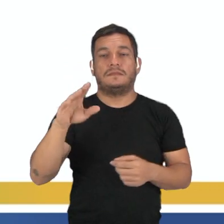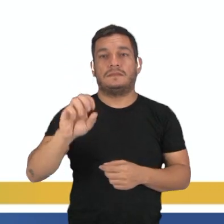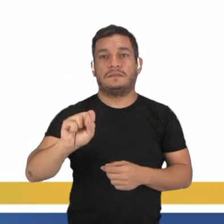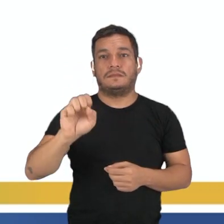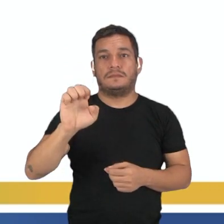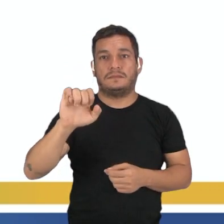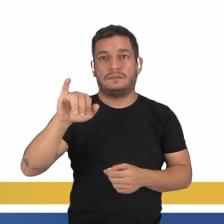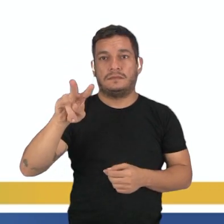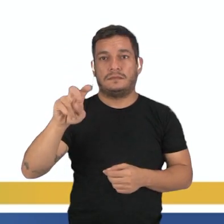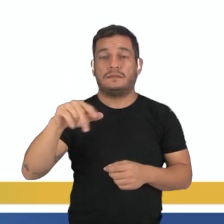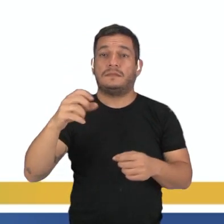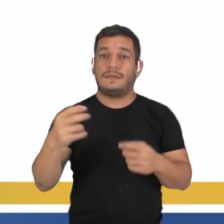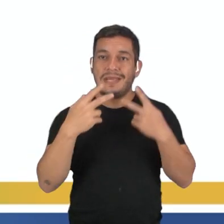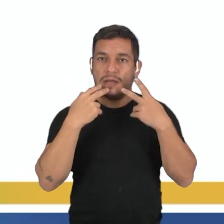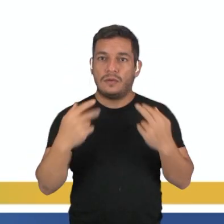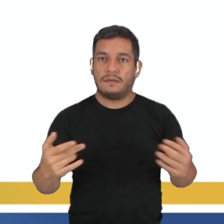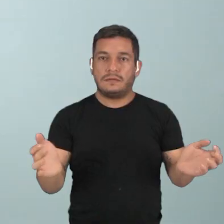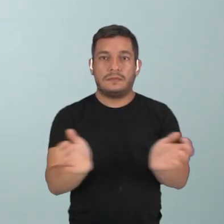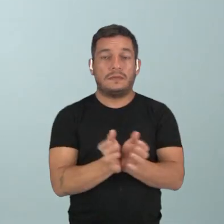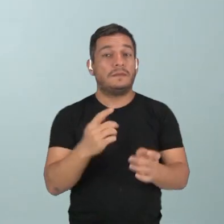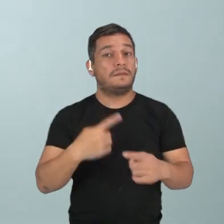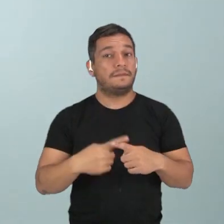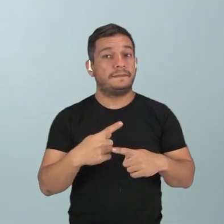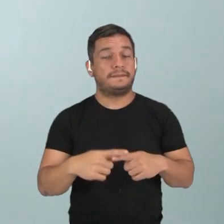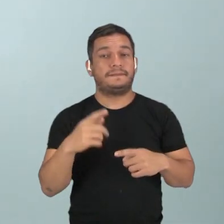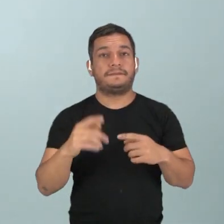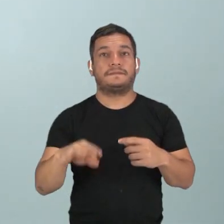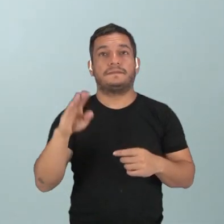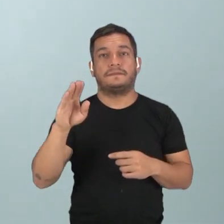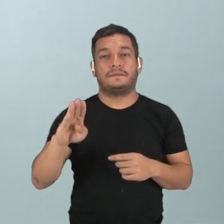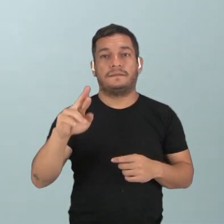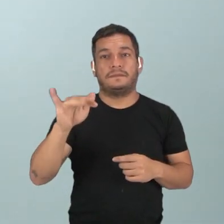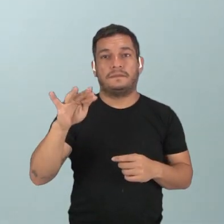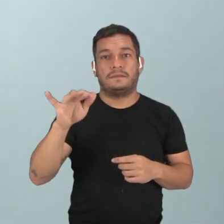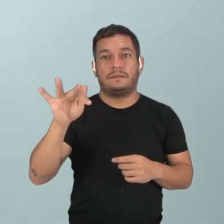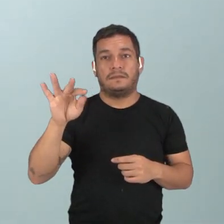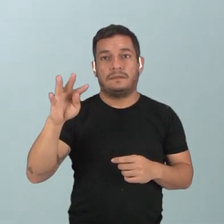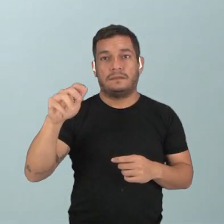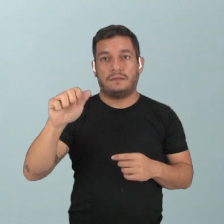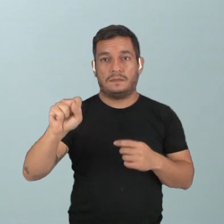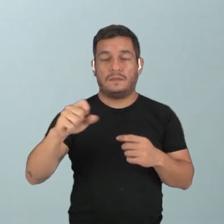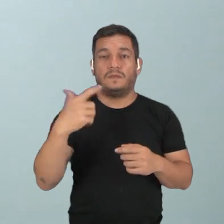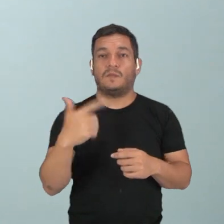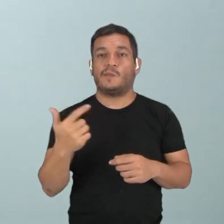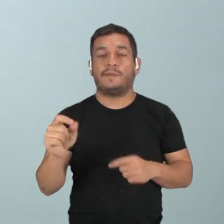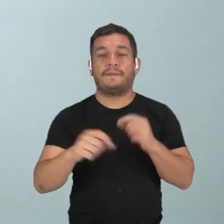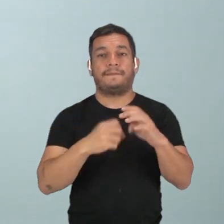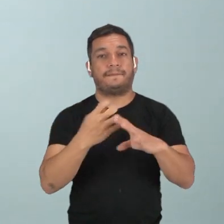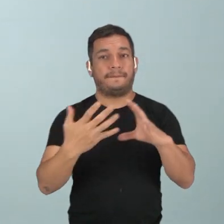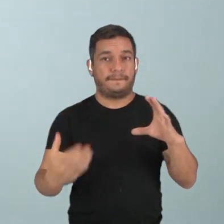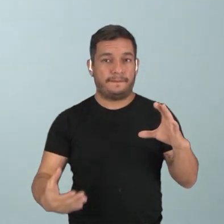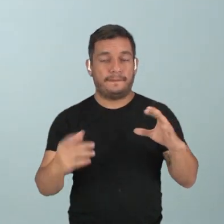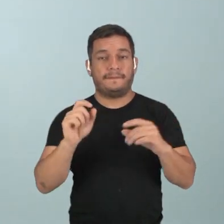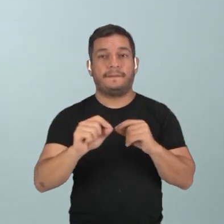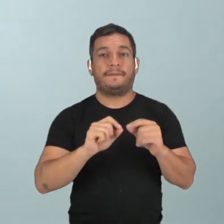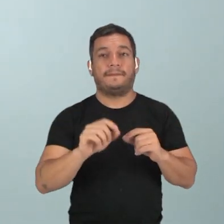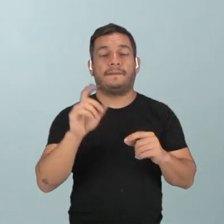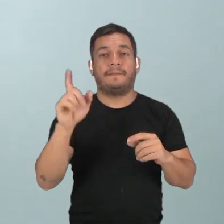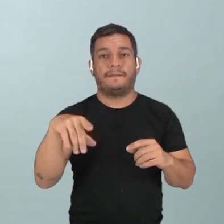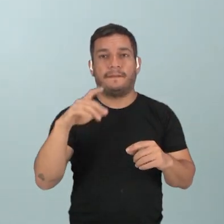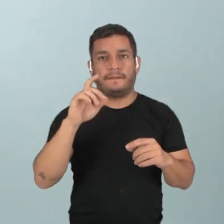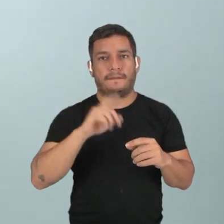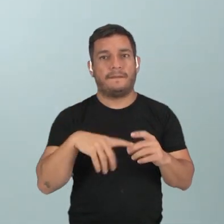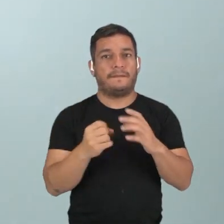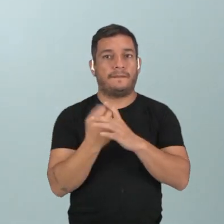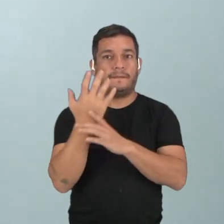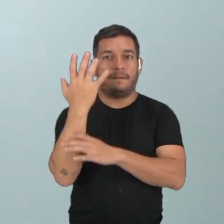a grande novidade desse grupo. Por quê? Porque as briófitas, que foi o grupo anterior, ainda não possuíam essa característica, o que fazia com